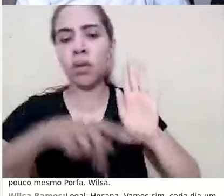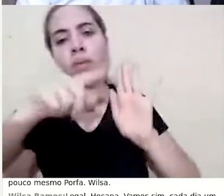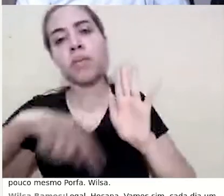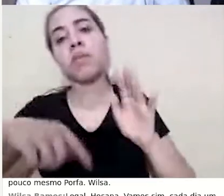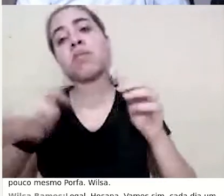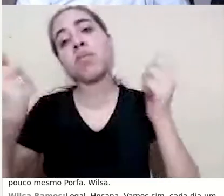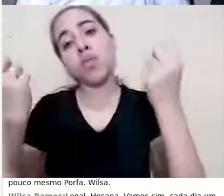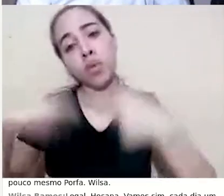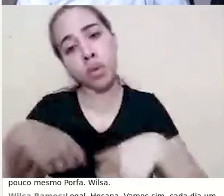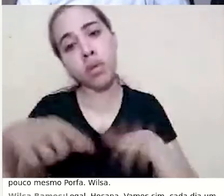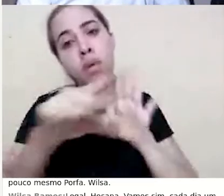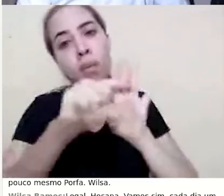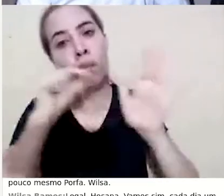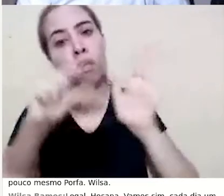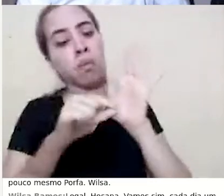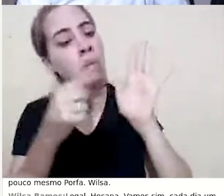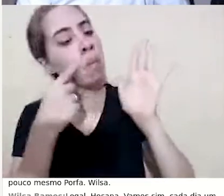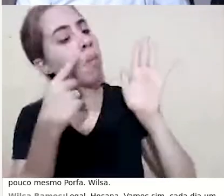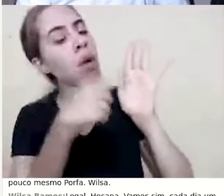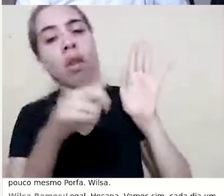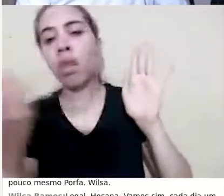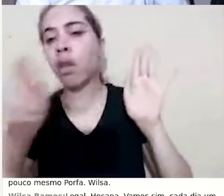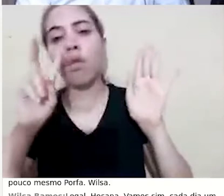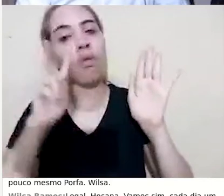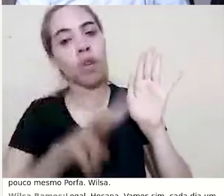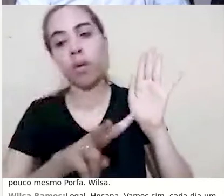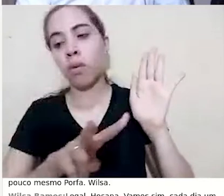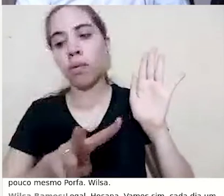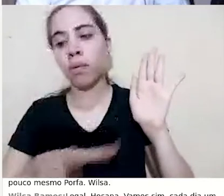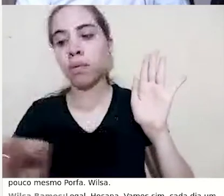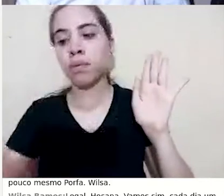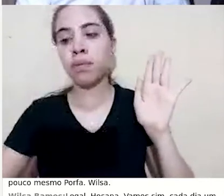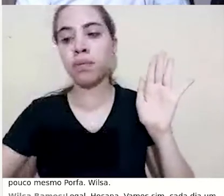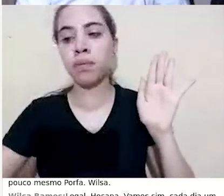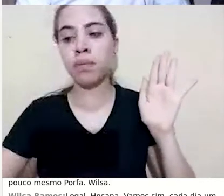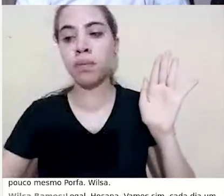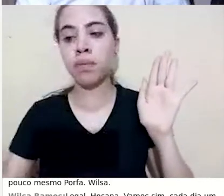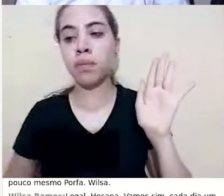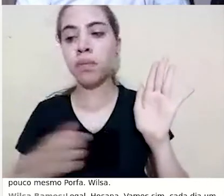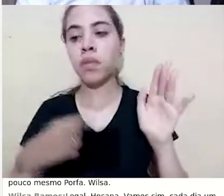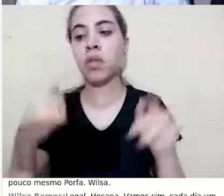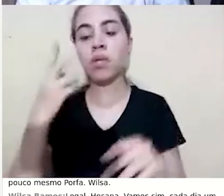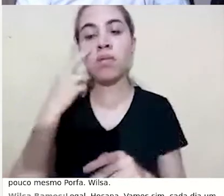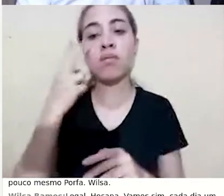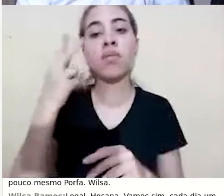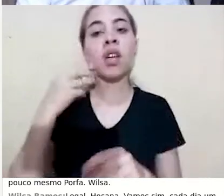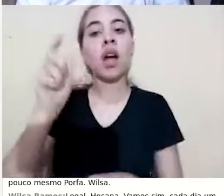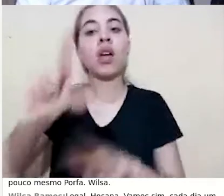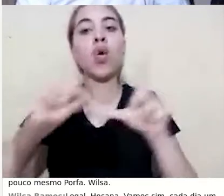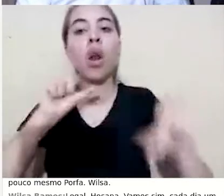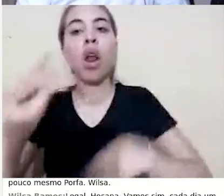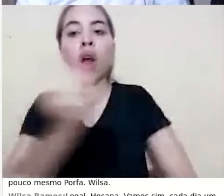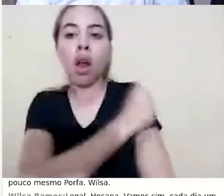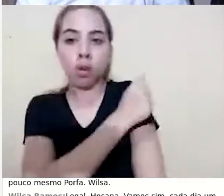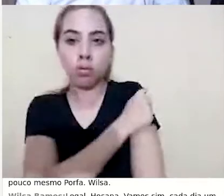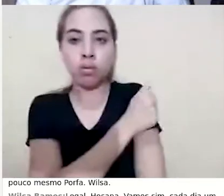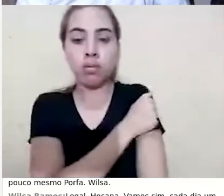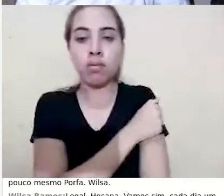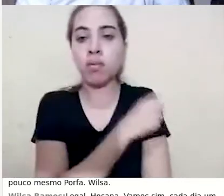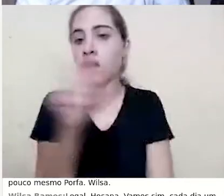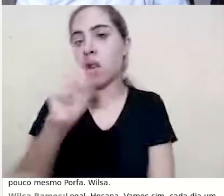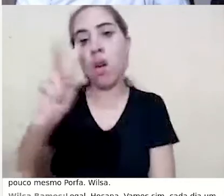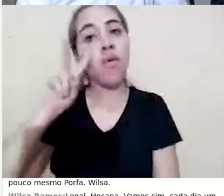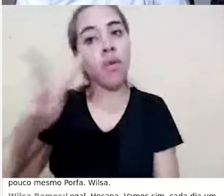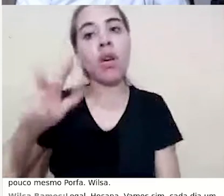selecionar, por exemplo, os alunos que não viram, então eu vou selecionar os alunos que não viram o